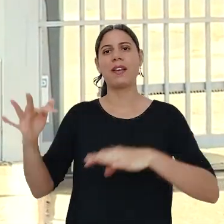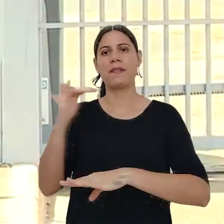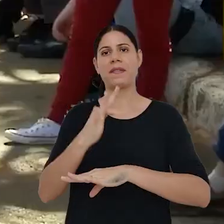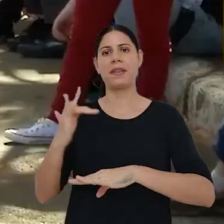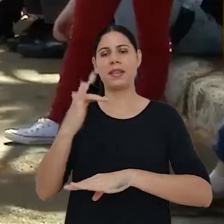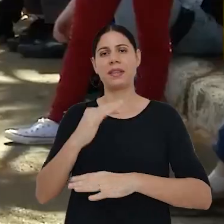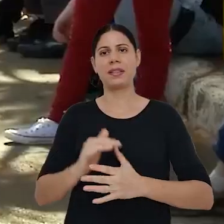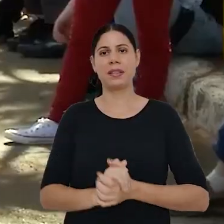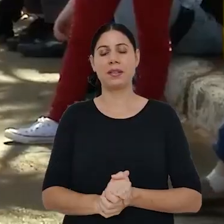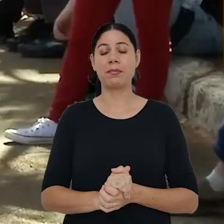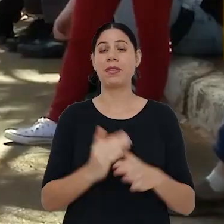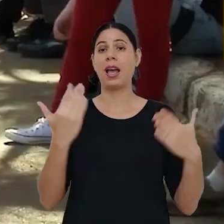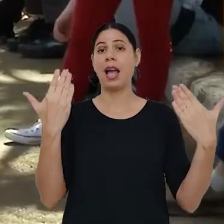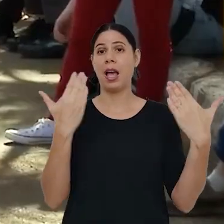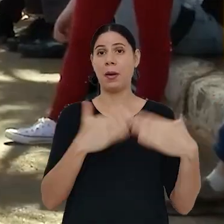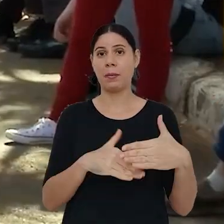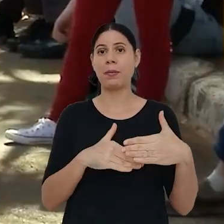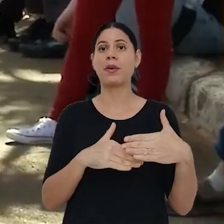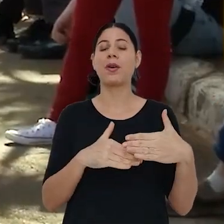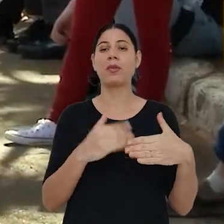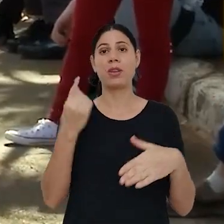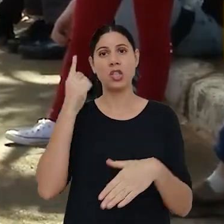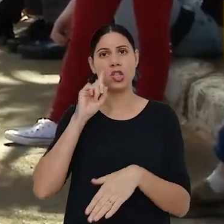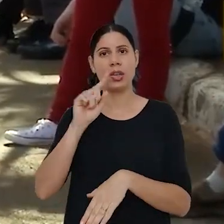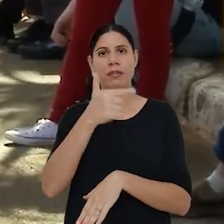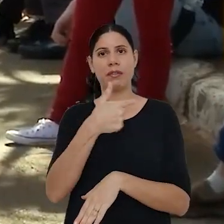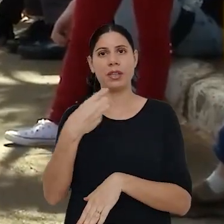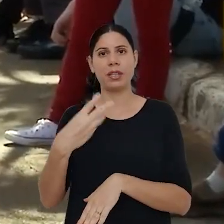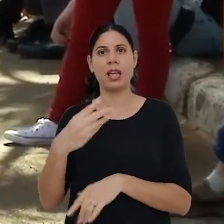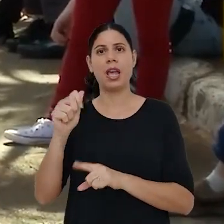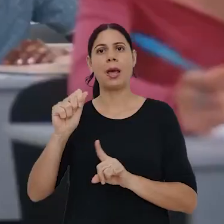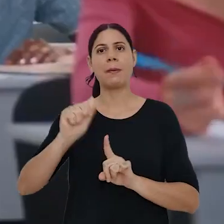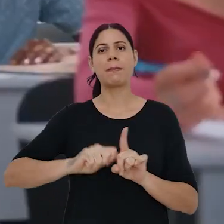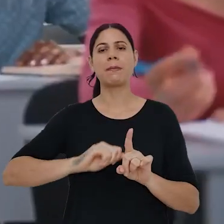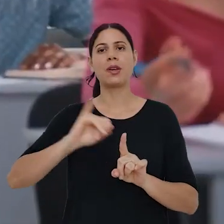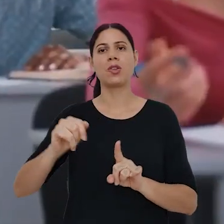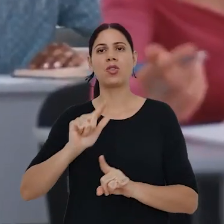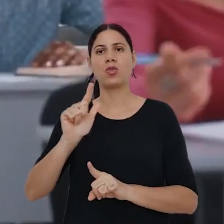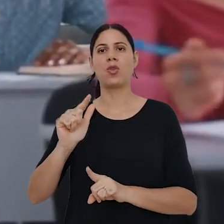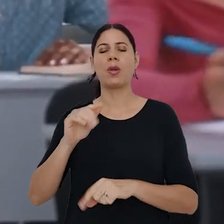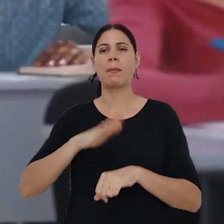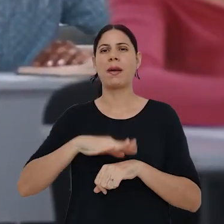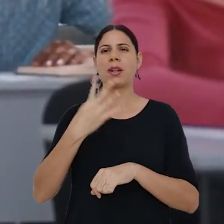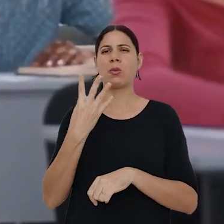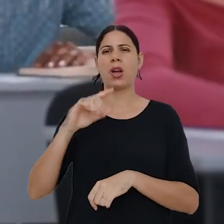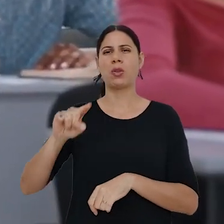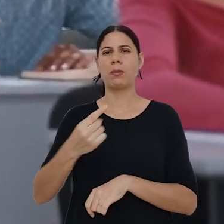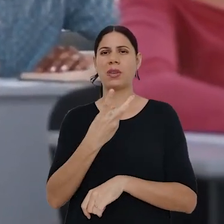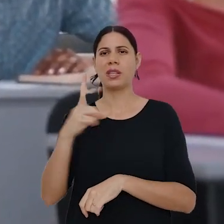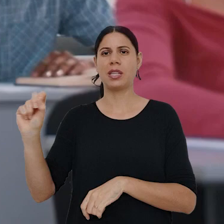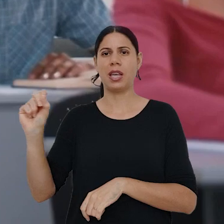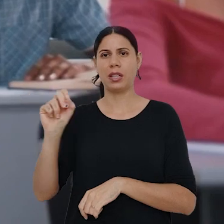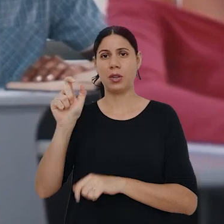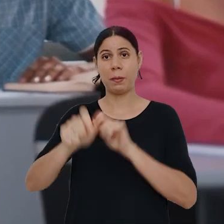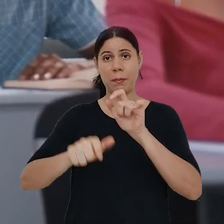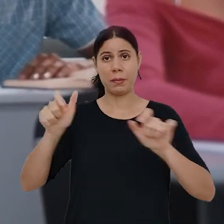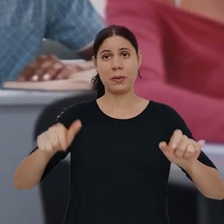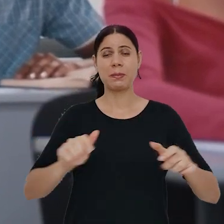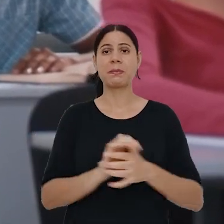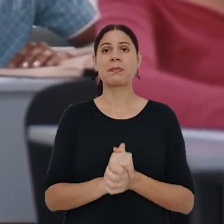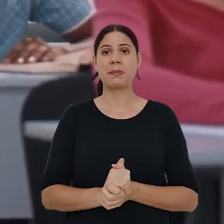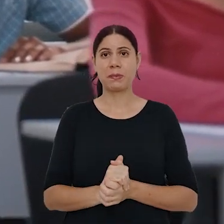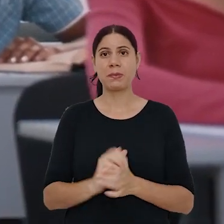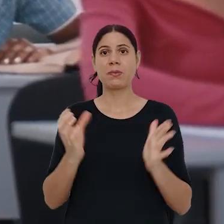federais. As provas foram aplicadas no dia 23 de julho para mais de 4.500 candidatos. O